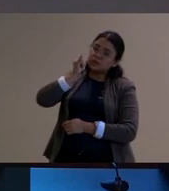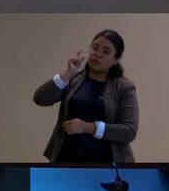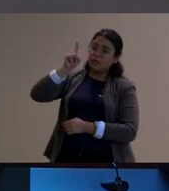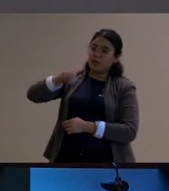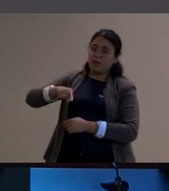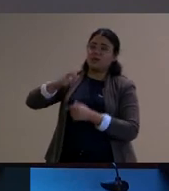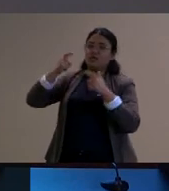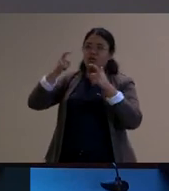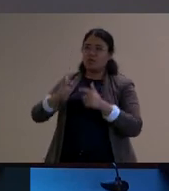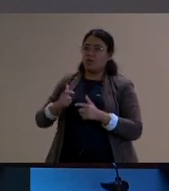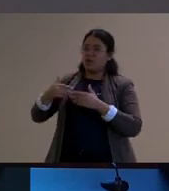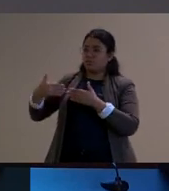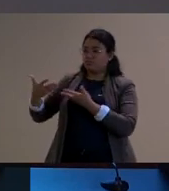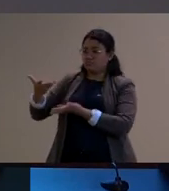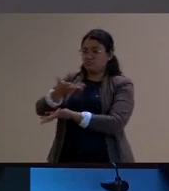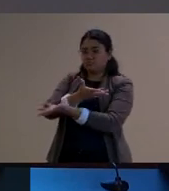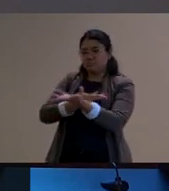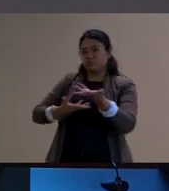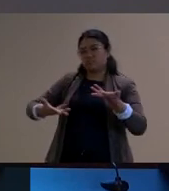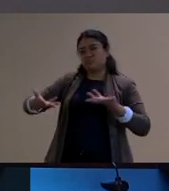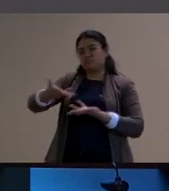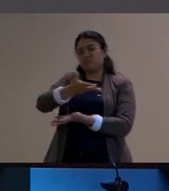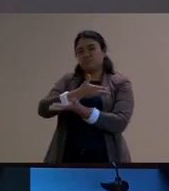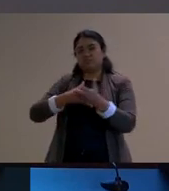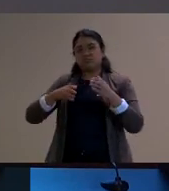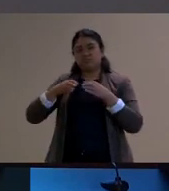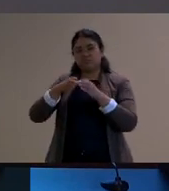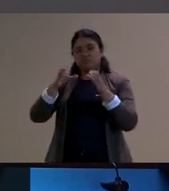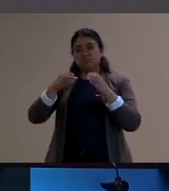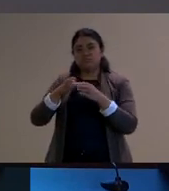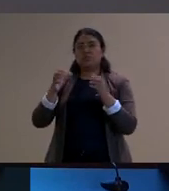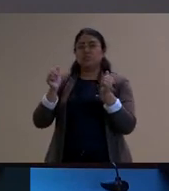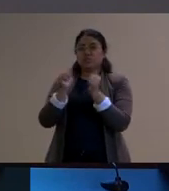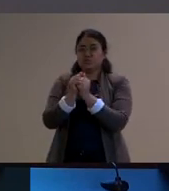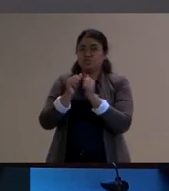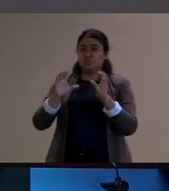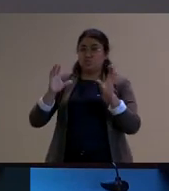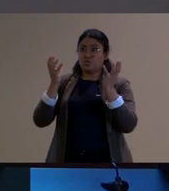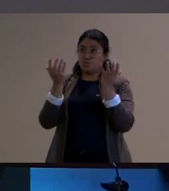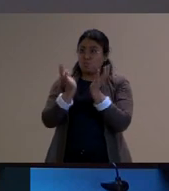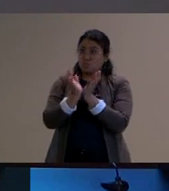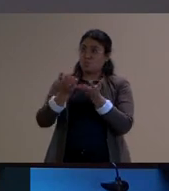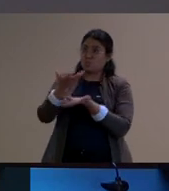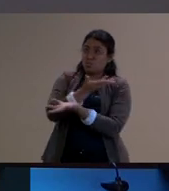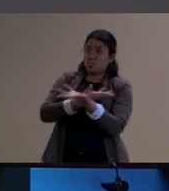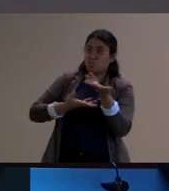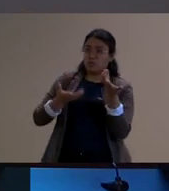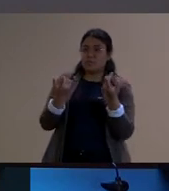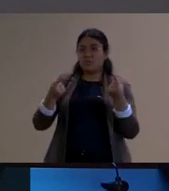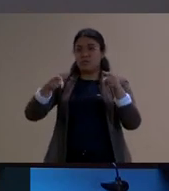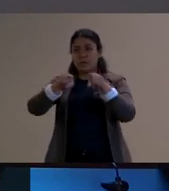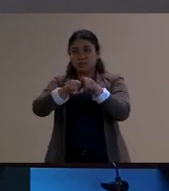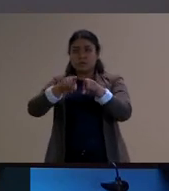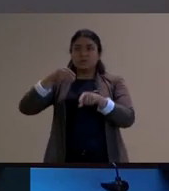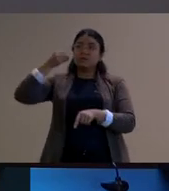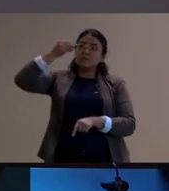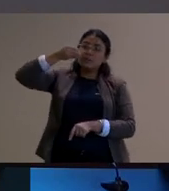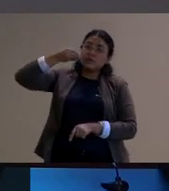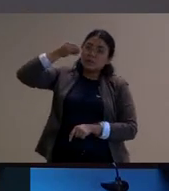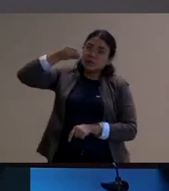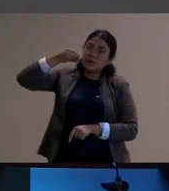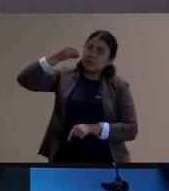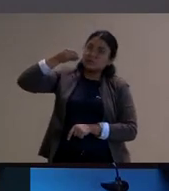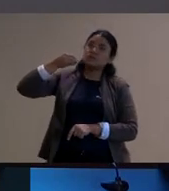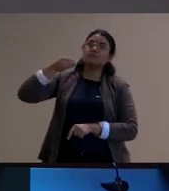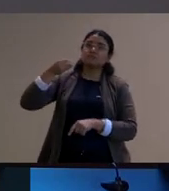partilha de construção coletiva e é o lugar de intercâmbio de experiências e por isso também de